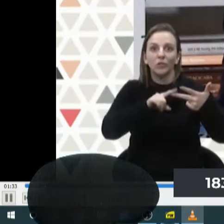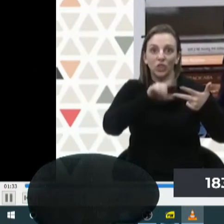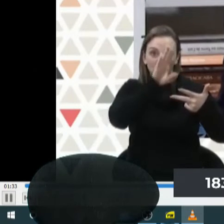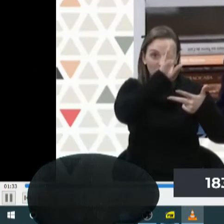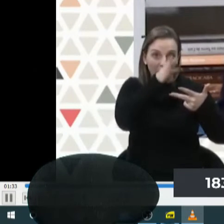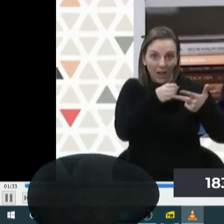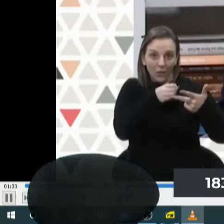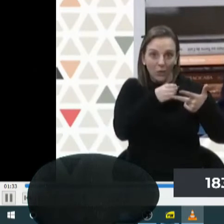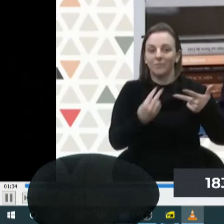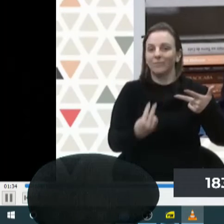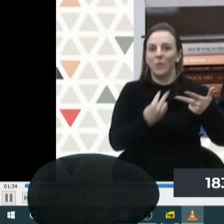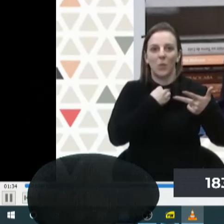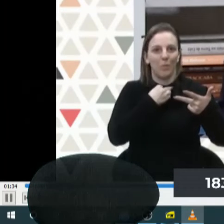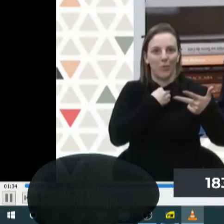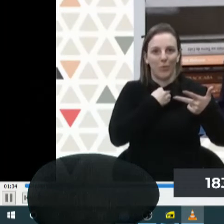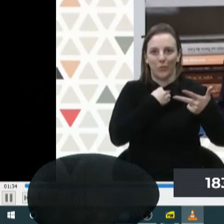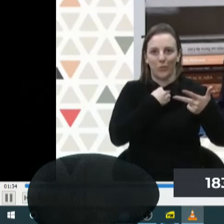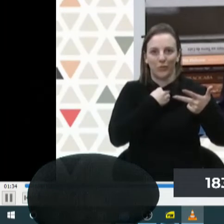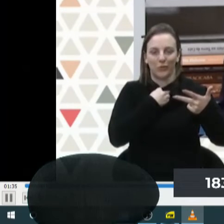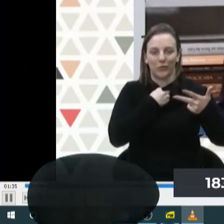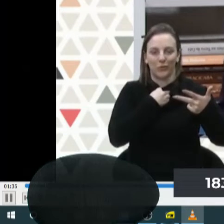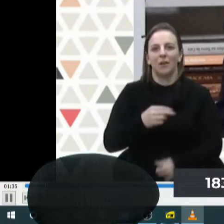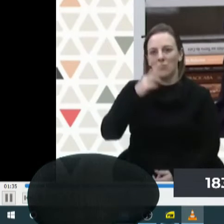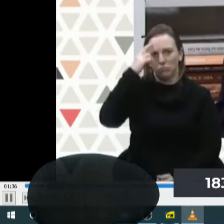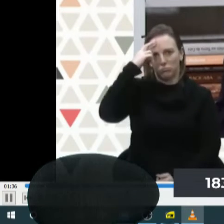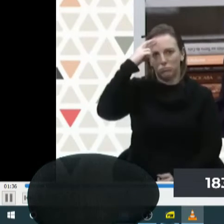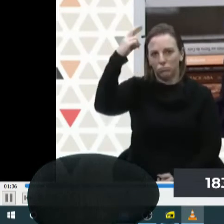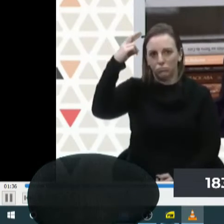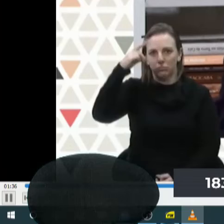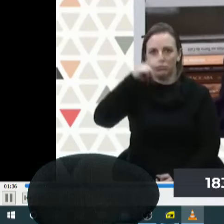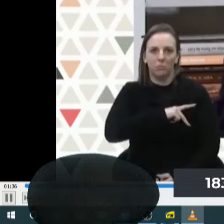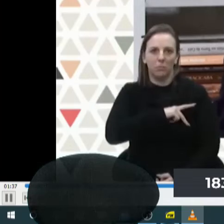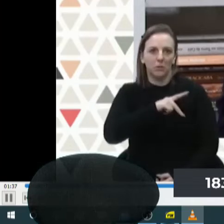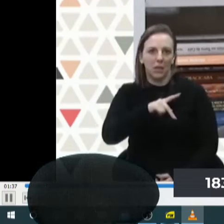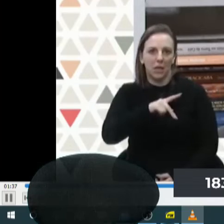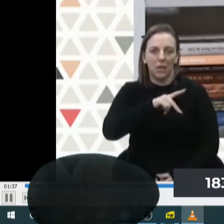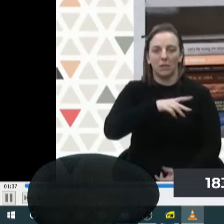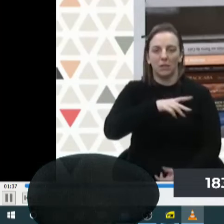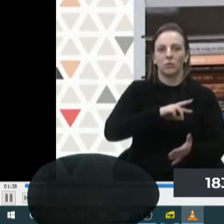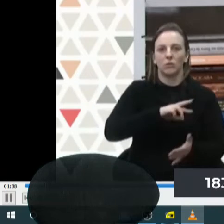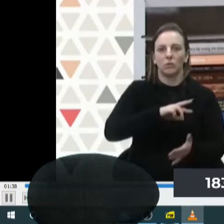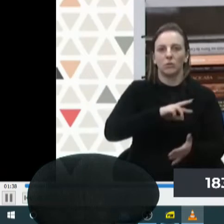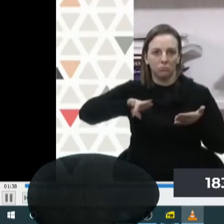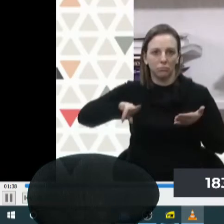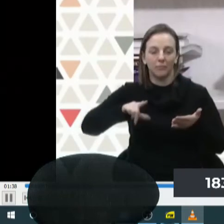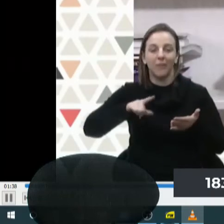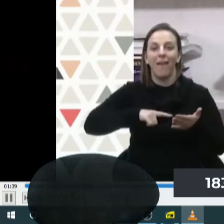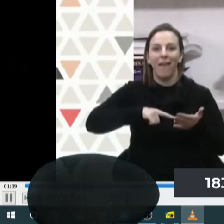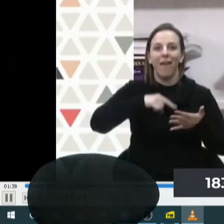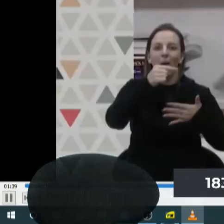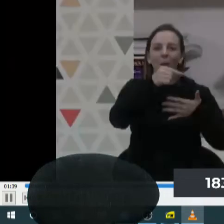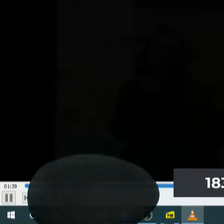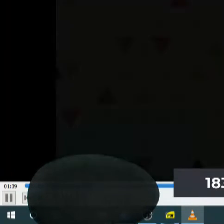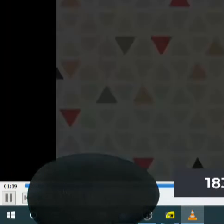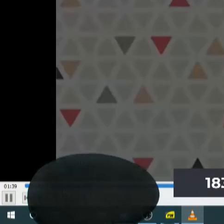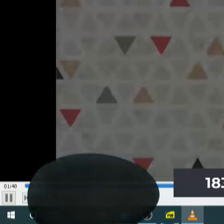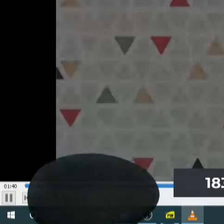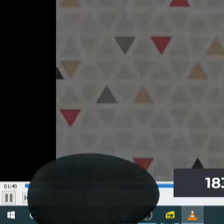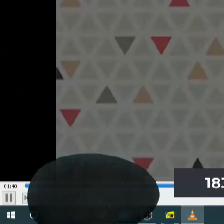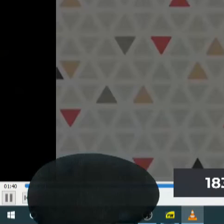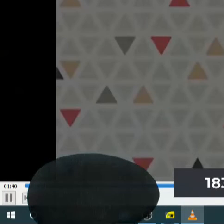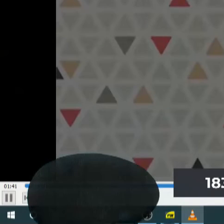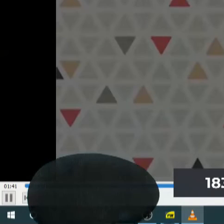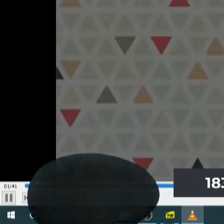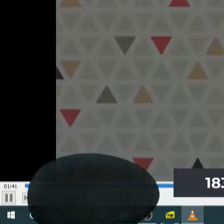presidente, só pode se candidatar apenas uma vez para a reeleição. Então, essas são as condições básicas que cada um de